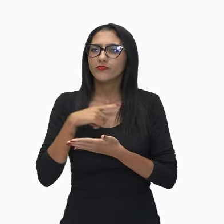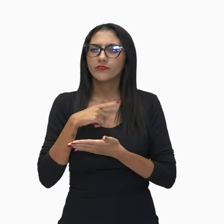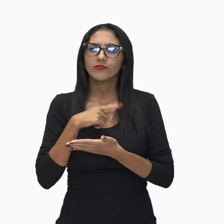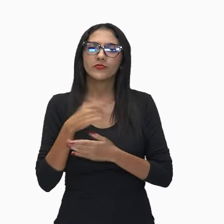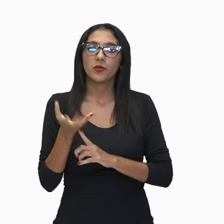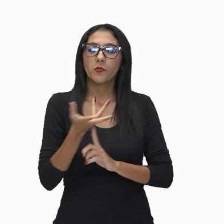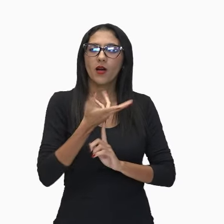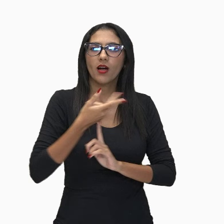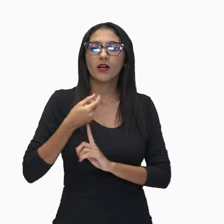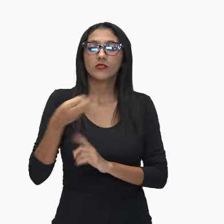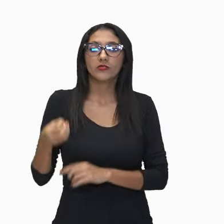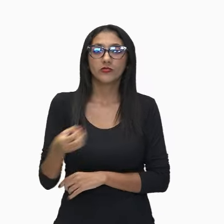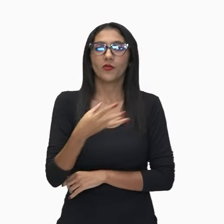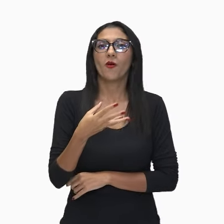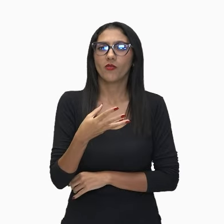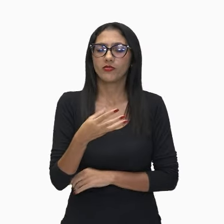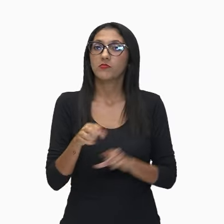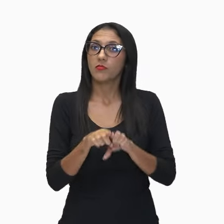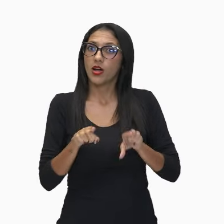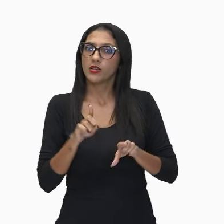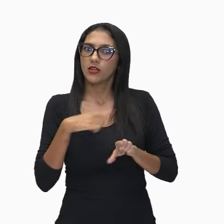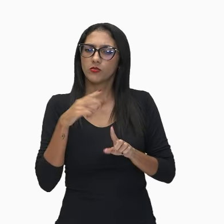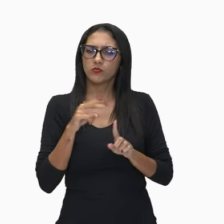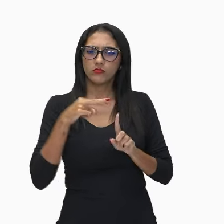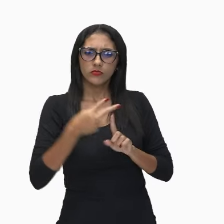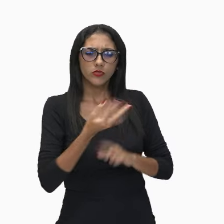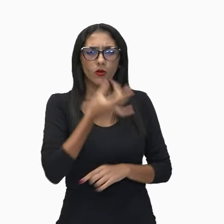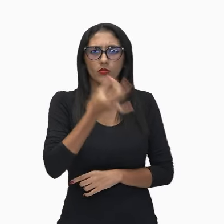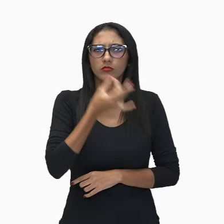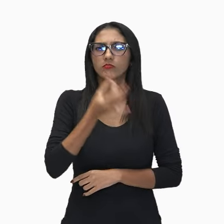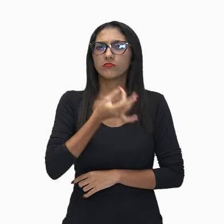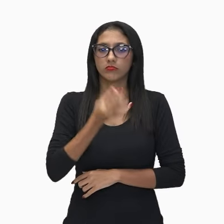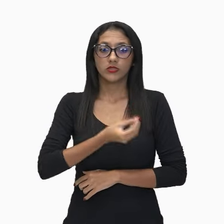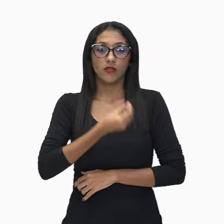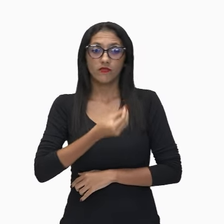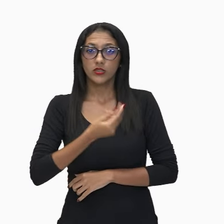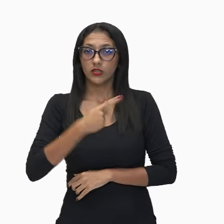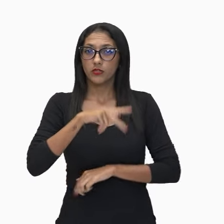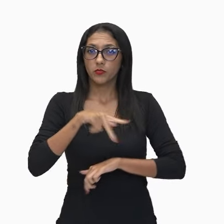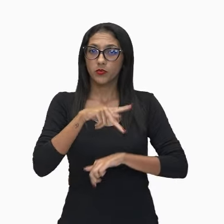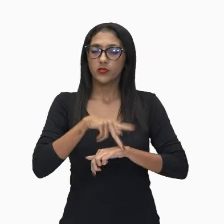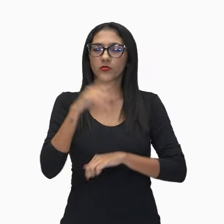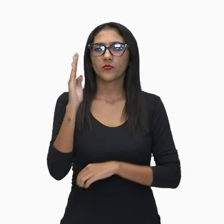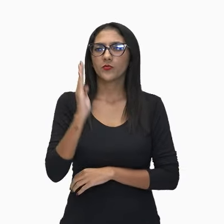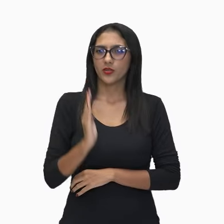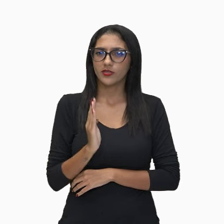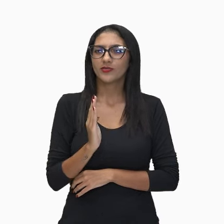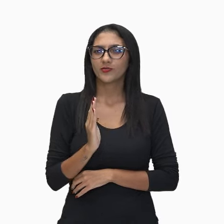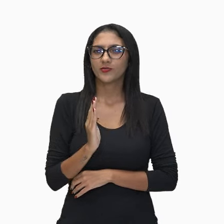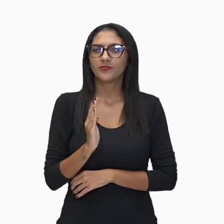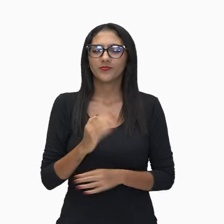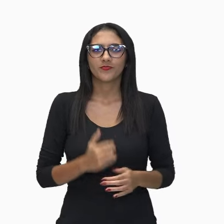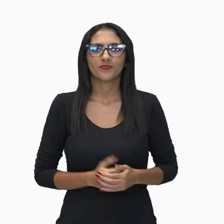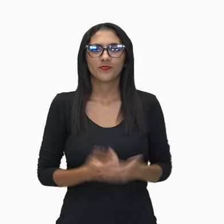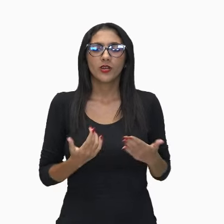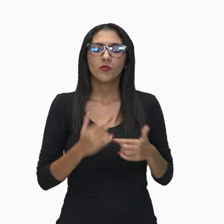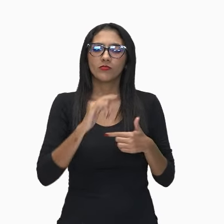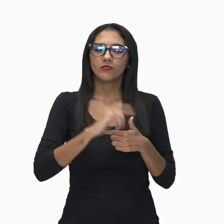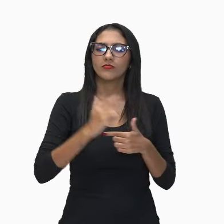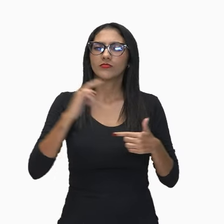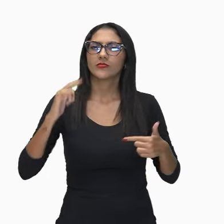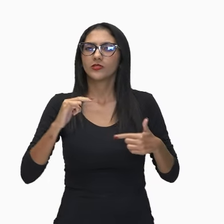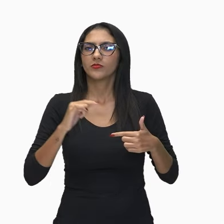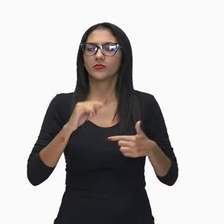arte que seria inovadora, mas também crítica da realidade nacional, né? Então, em linhas gerais, o modernismo no Brasil foi